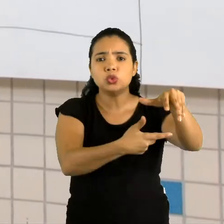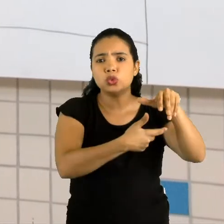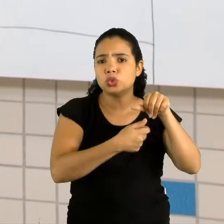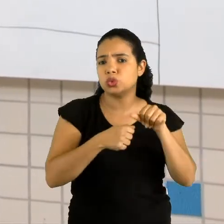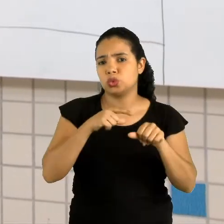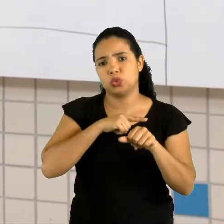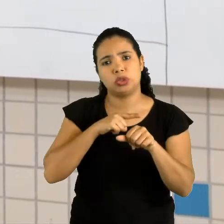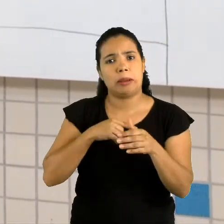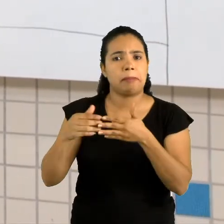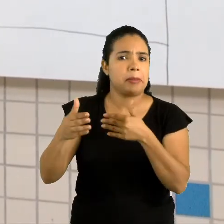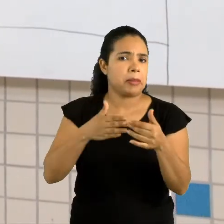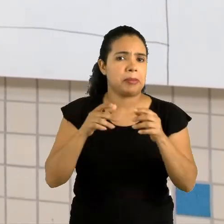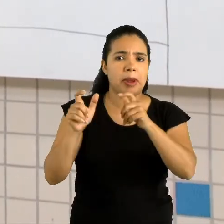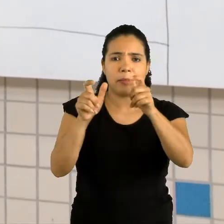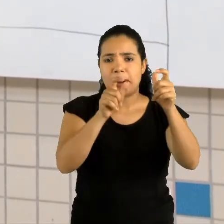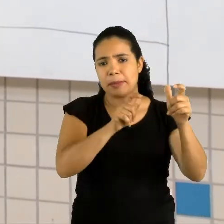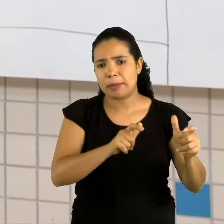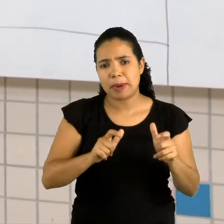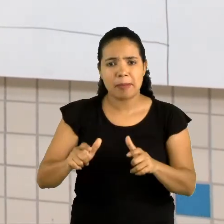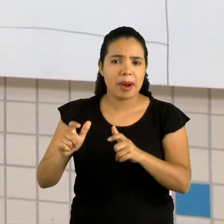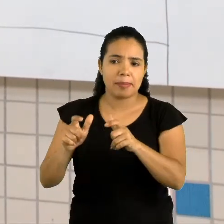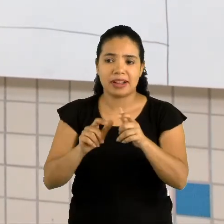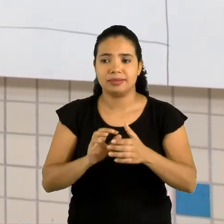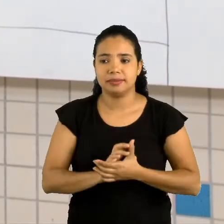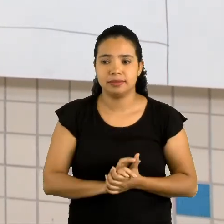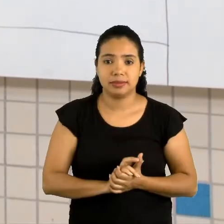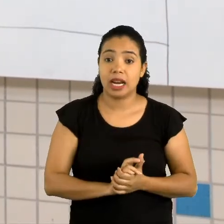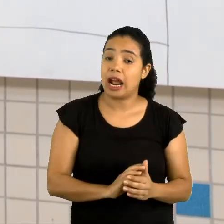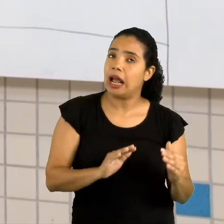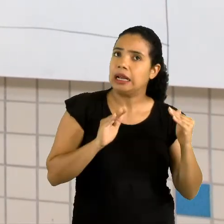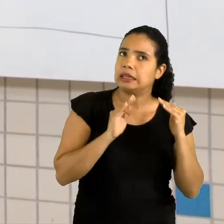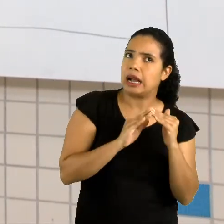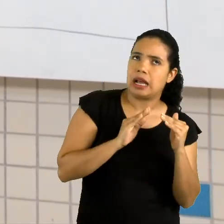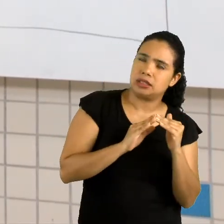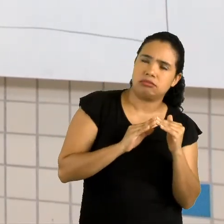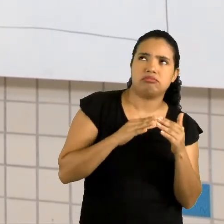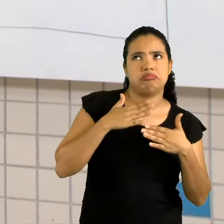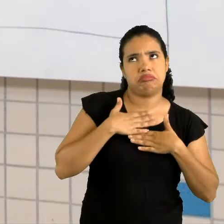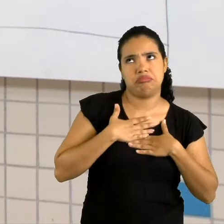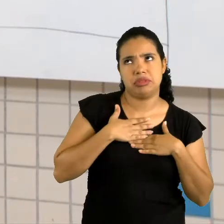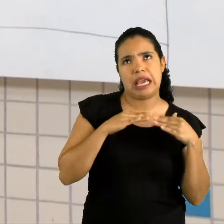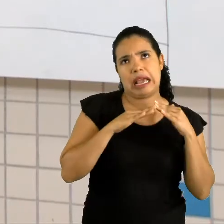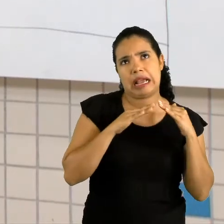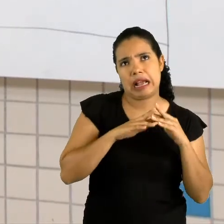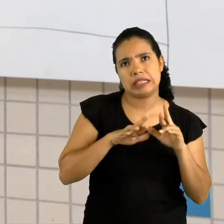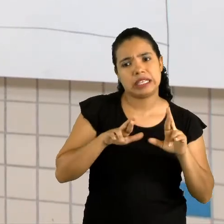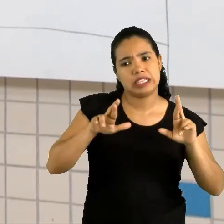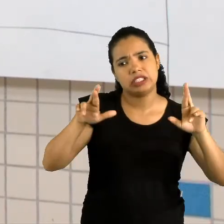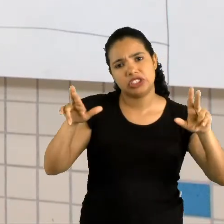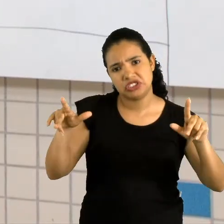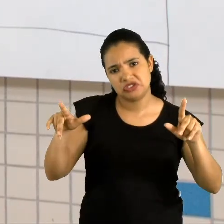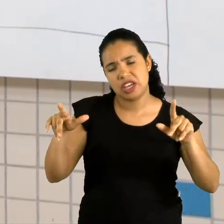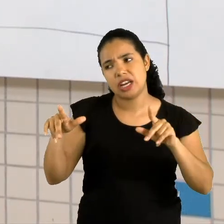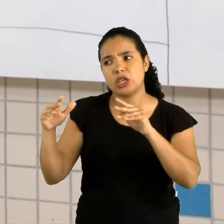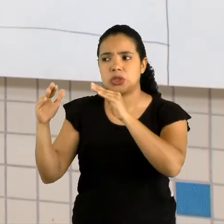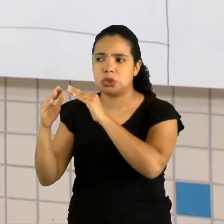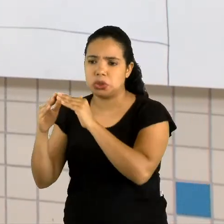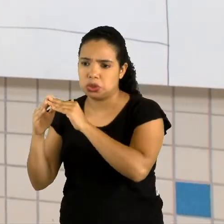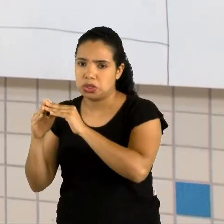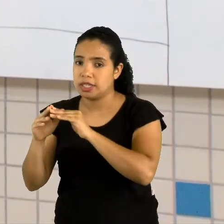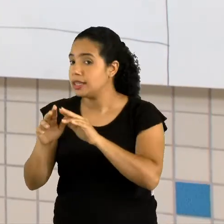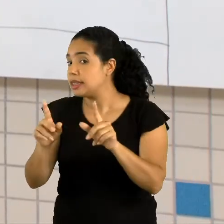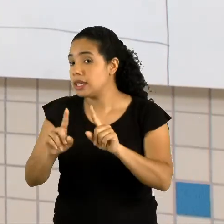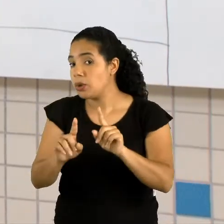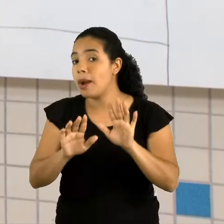E agora? Casa. Ah, professora, mas a minha casa não é igual a do meu colega. Não é.